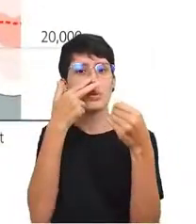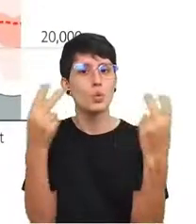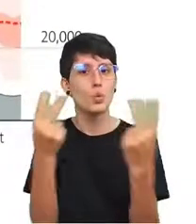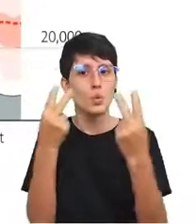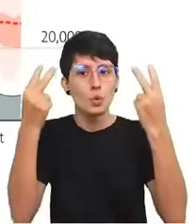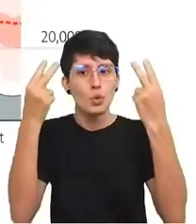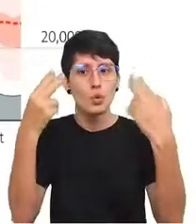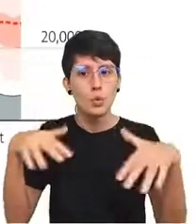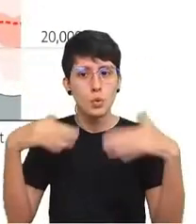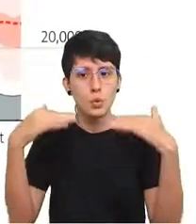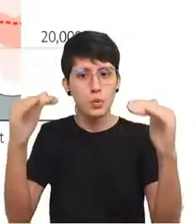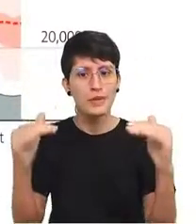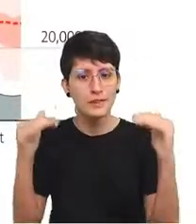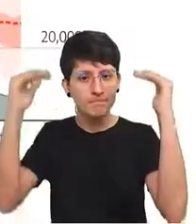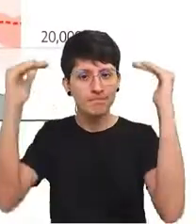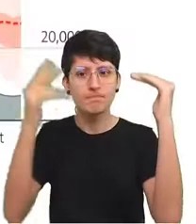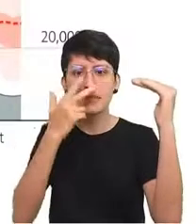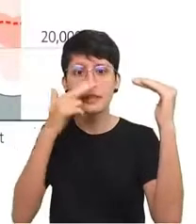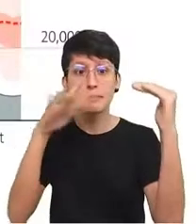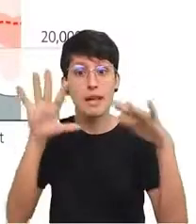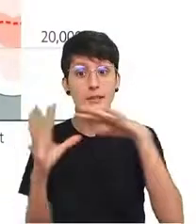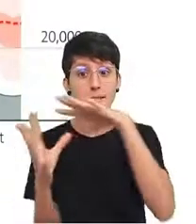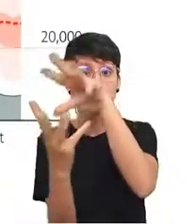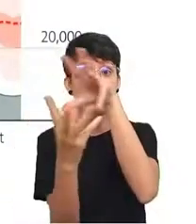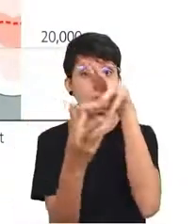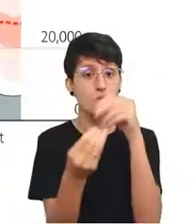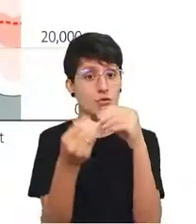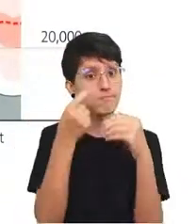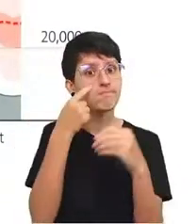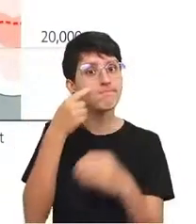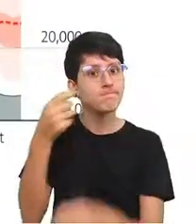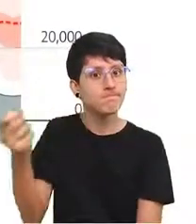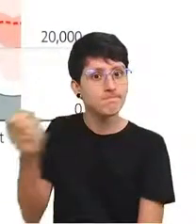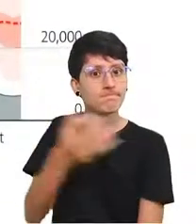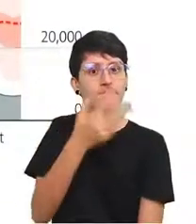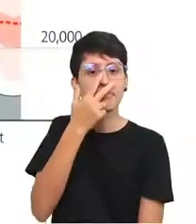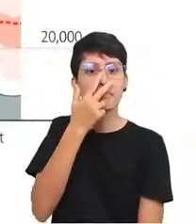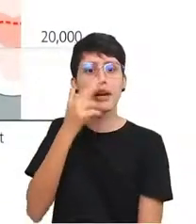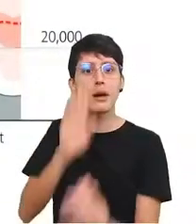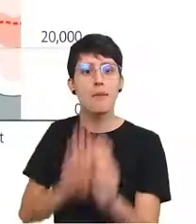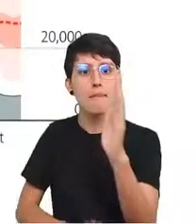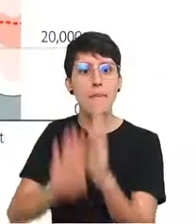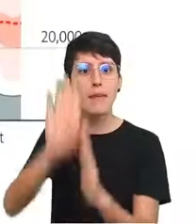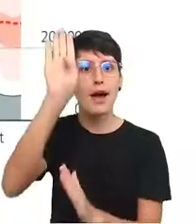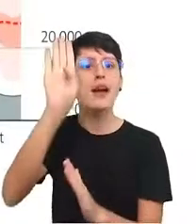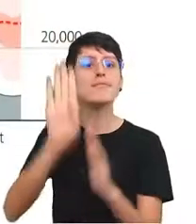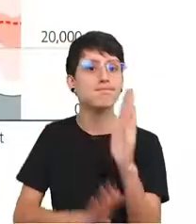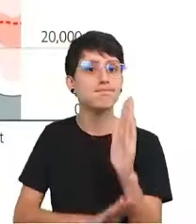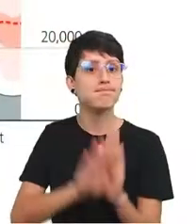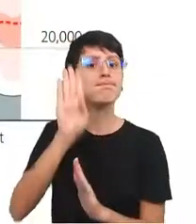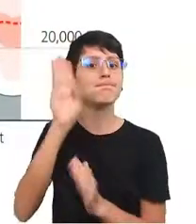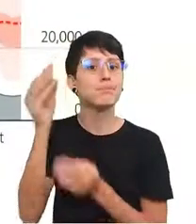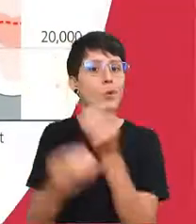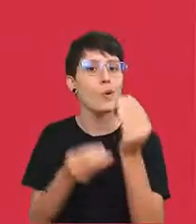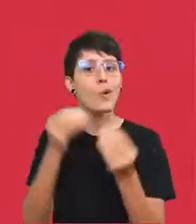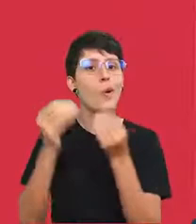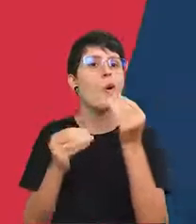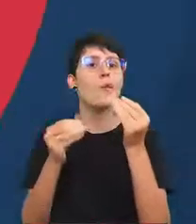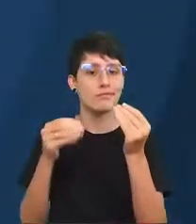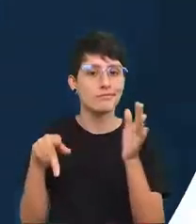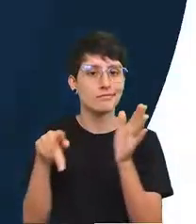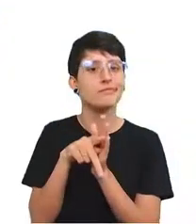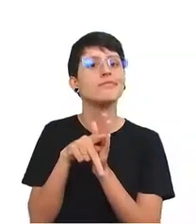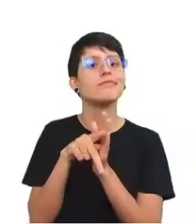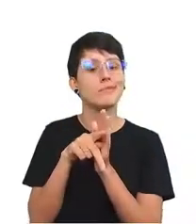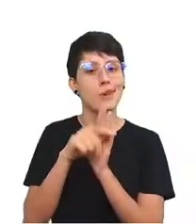virmos uma visão mais mundial, vemos uma grande onda com um grande pico. E esse pico é a catástrofe na Índia,